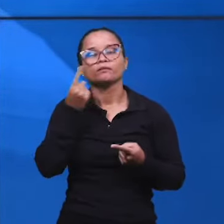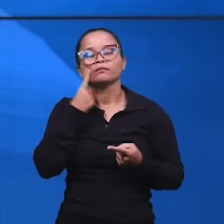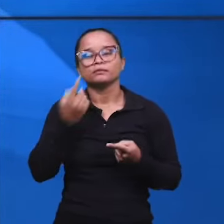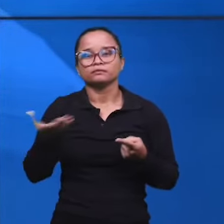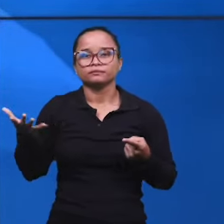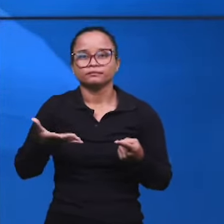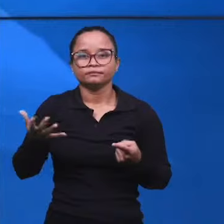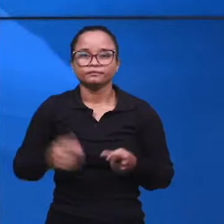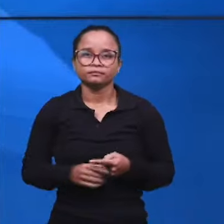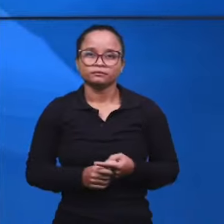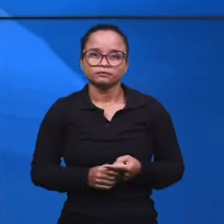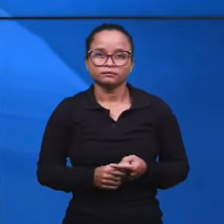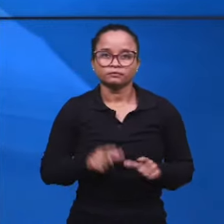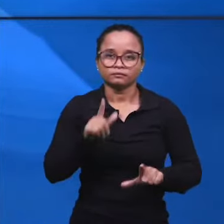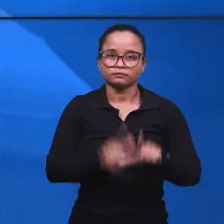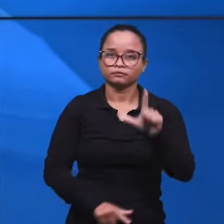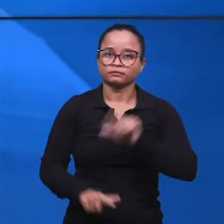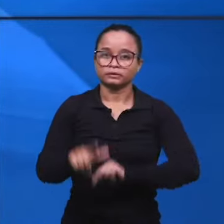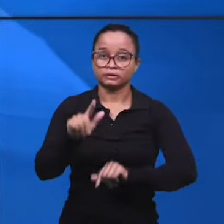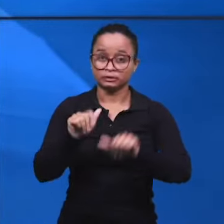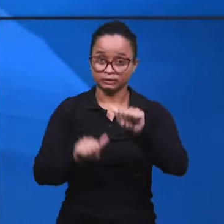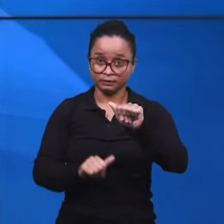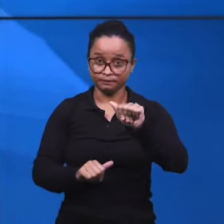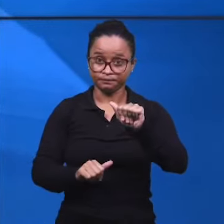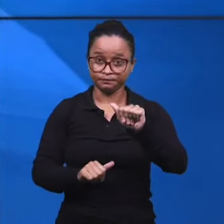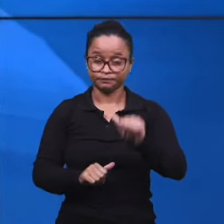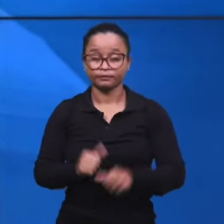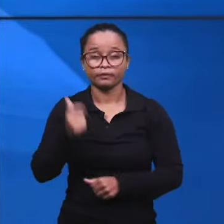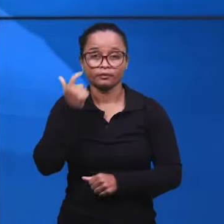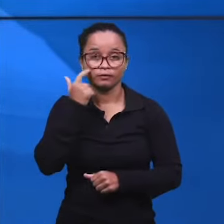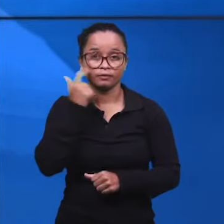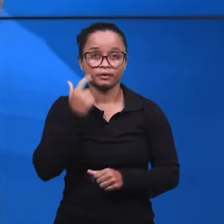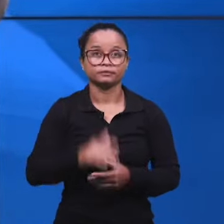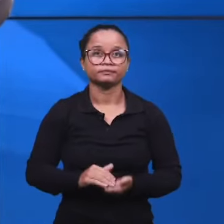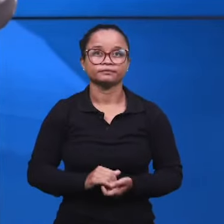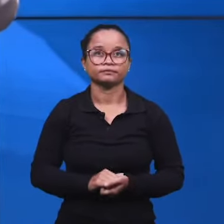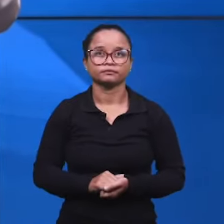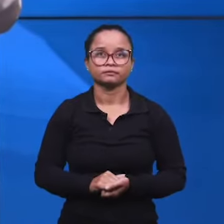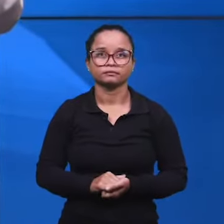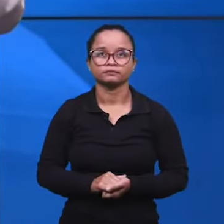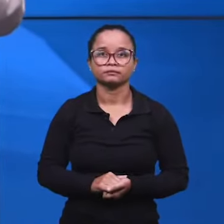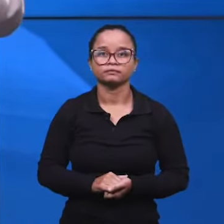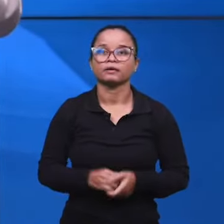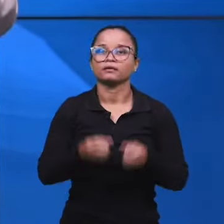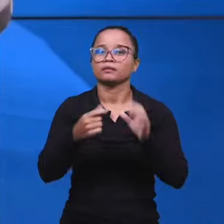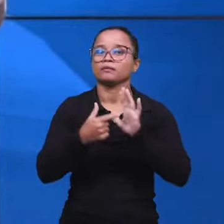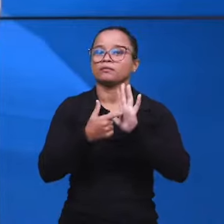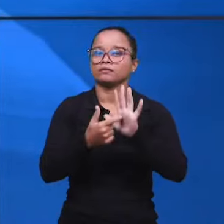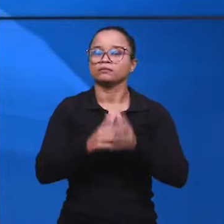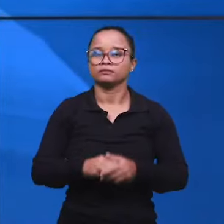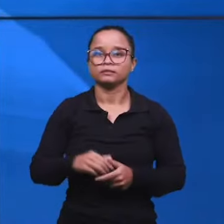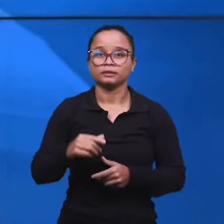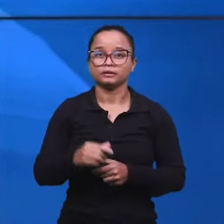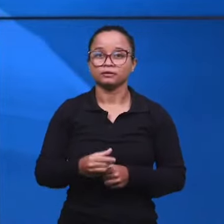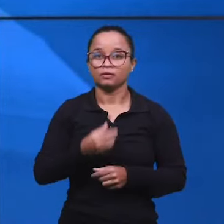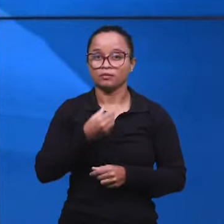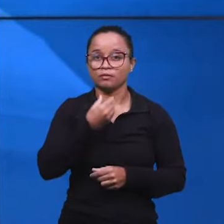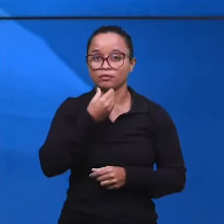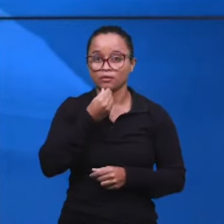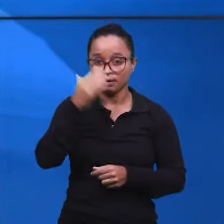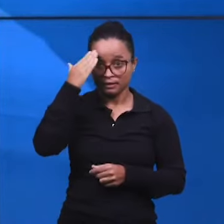ver a expressão, a letra A, a letra A, vamos colocar a letra A, que ela diz assim, teve